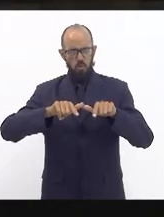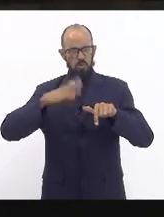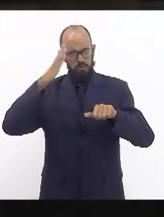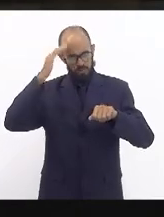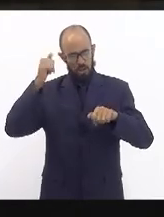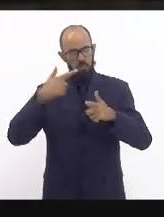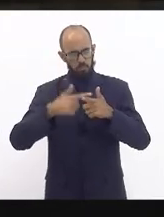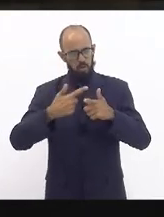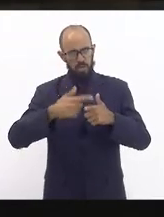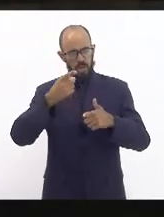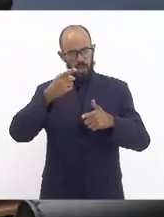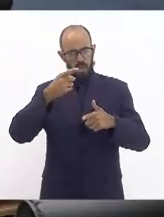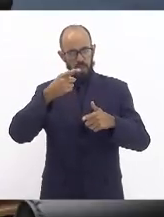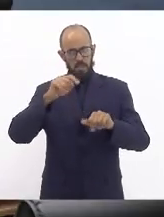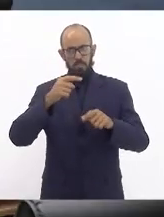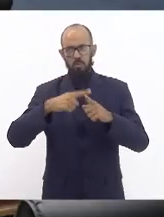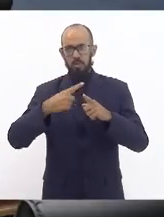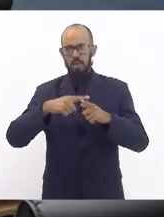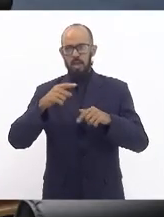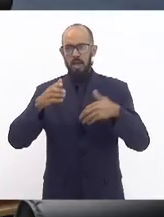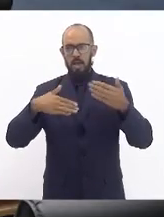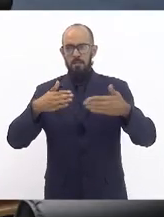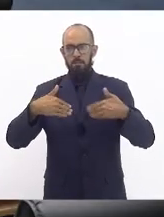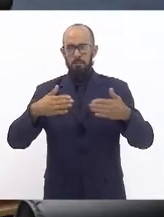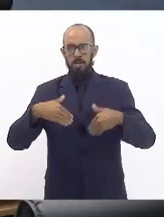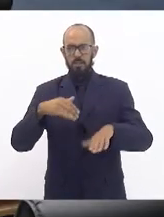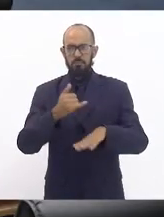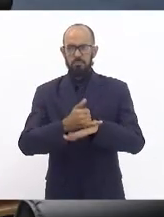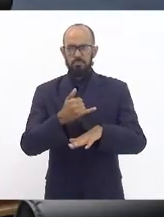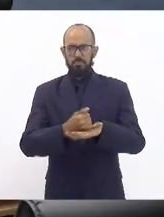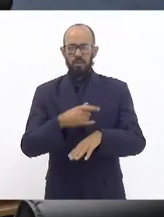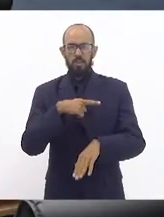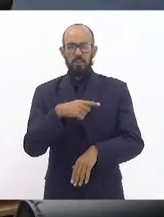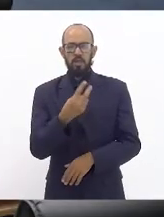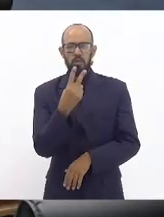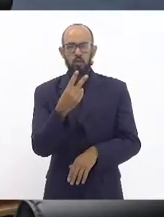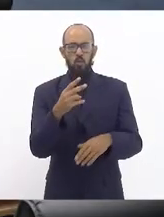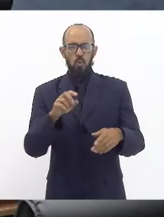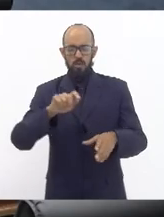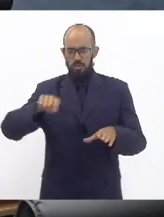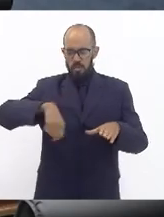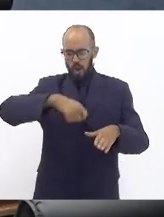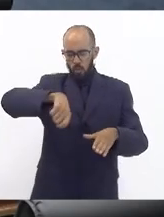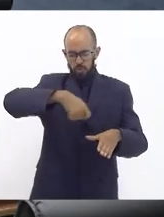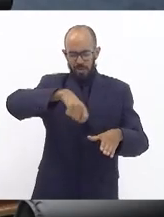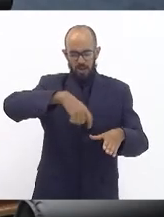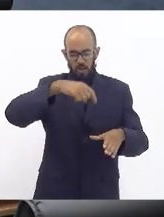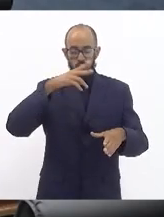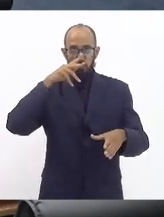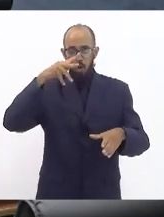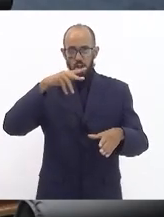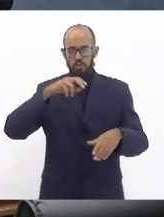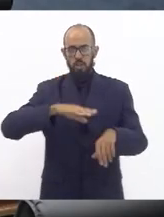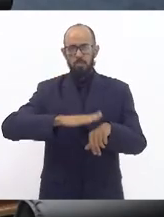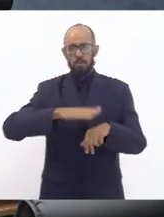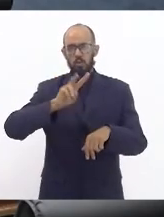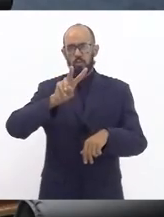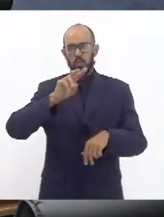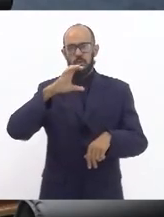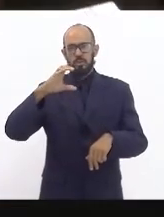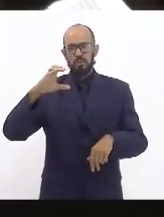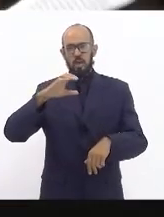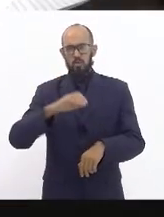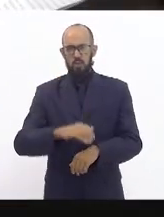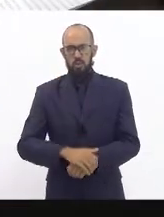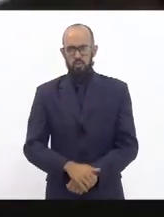porque a cidade do Esquerdo do Atlântico tem duas caldeiras funcionando lá então aumentou dois graus a mais a